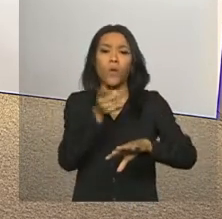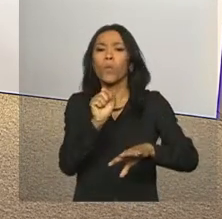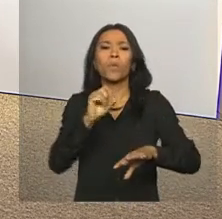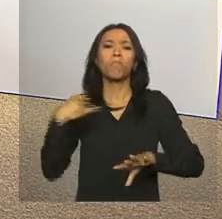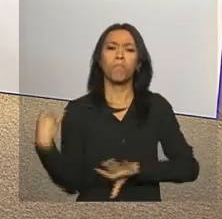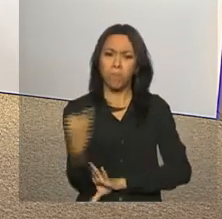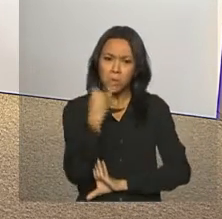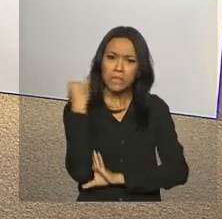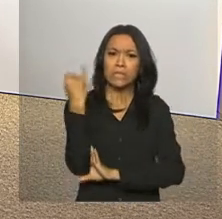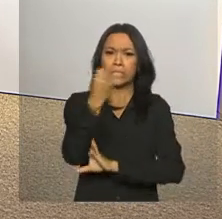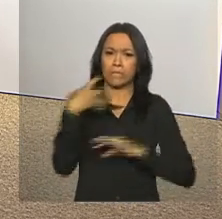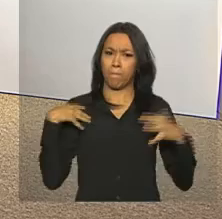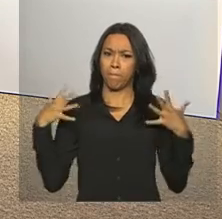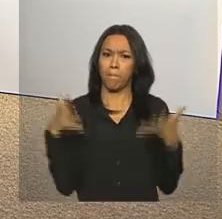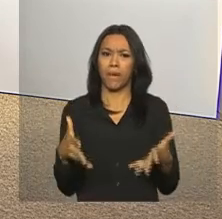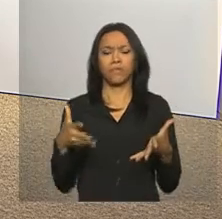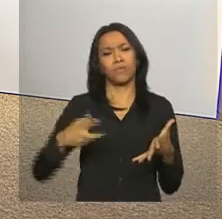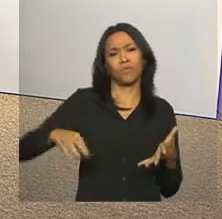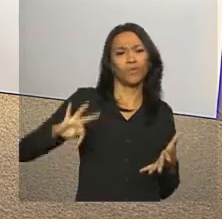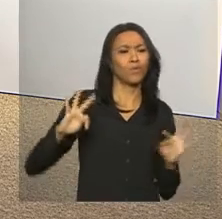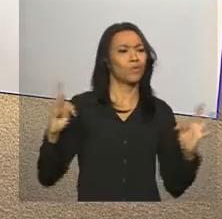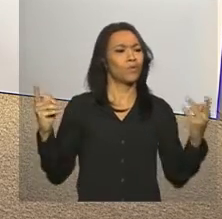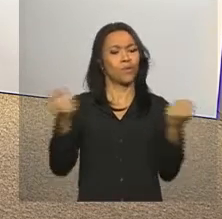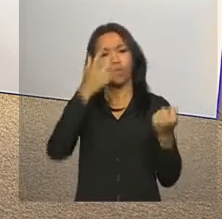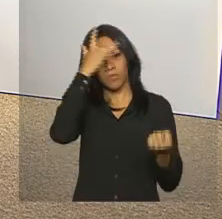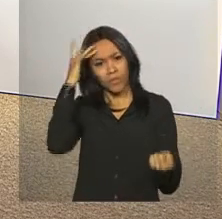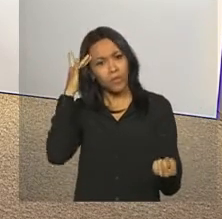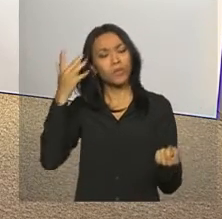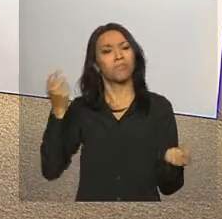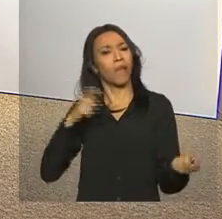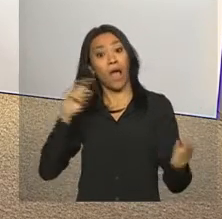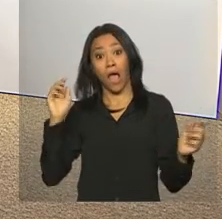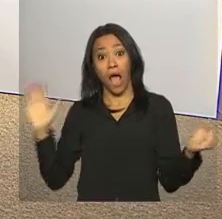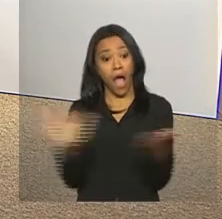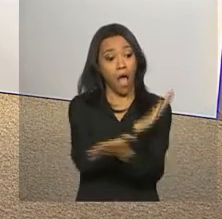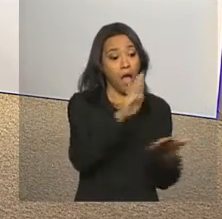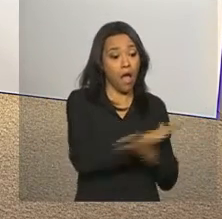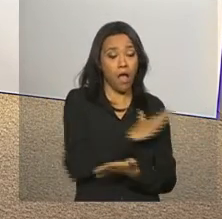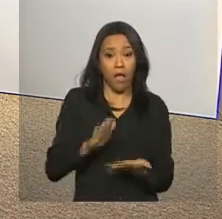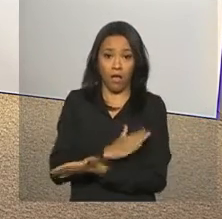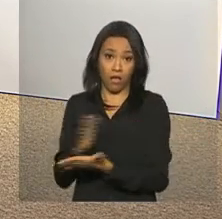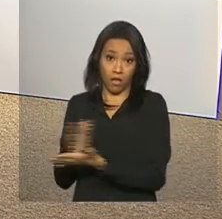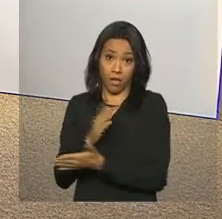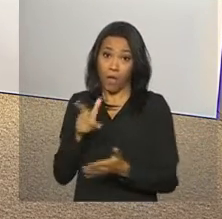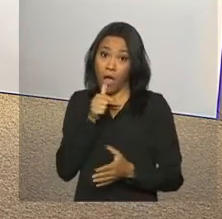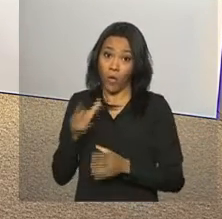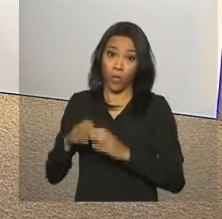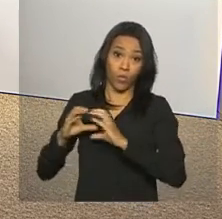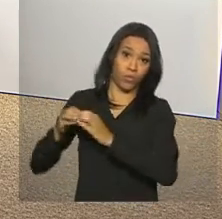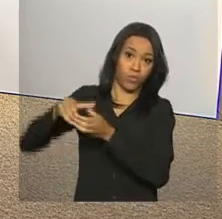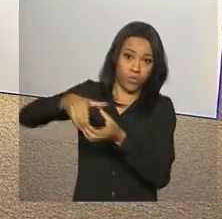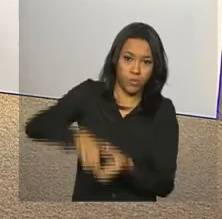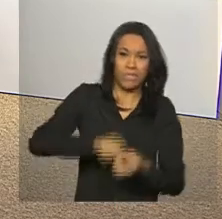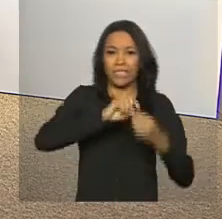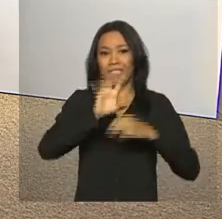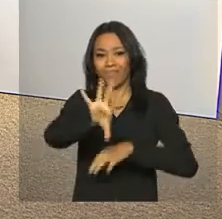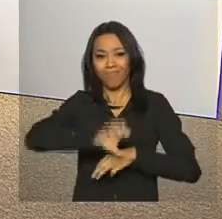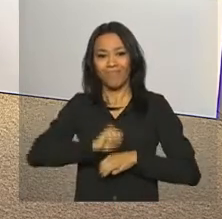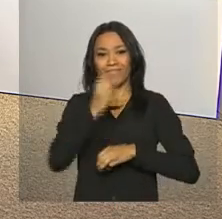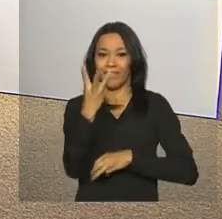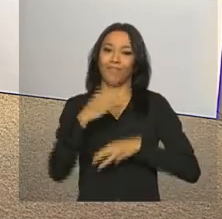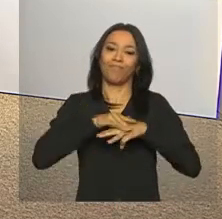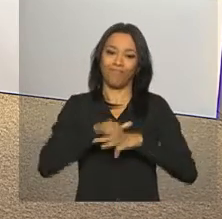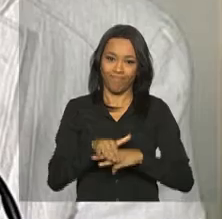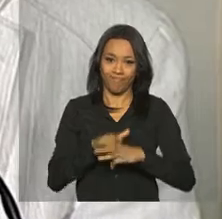da participação de todos os brasileiros na ação para eliminar os focos do transmissor da Tengue, da Chikungunha e da